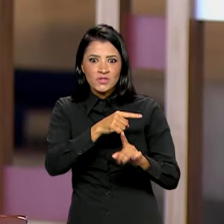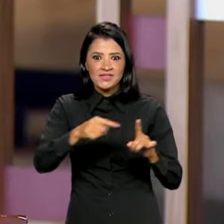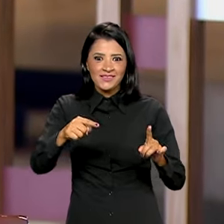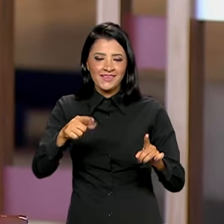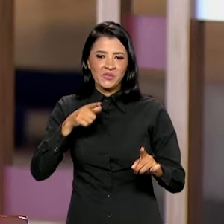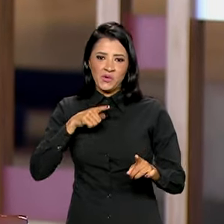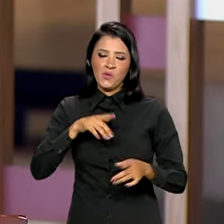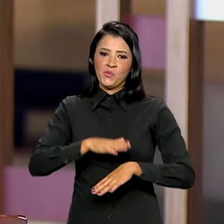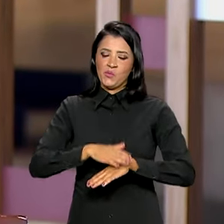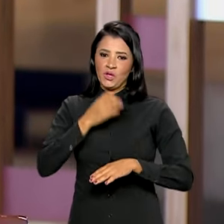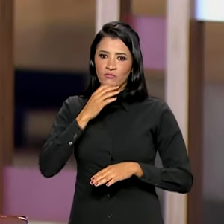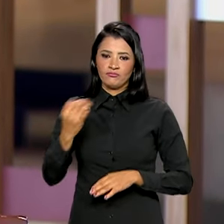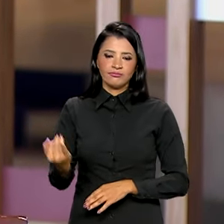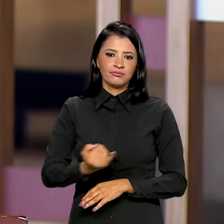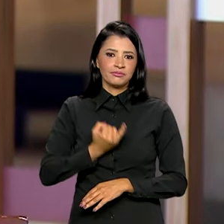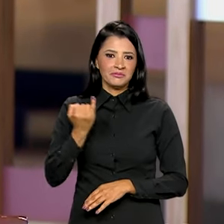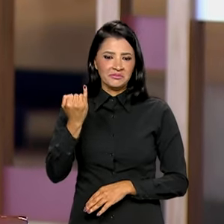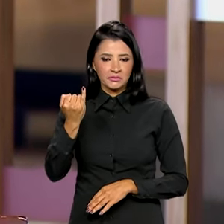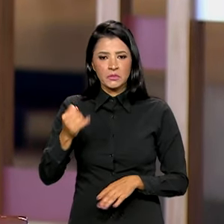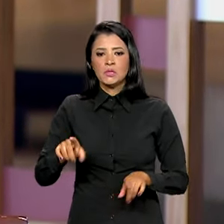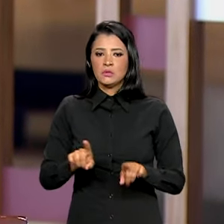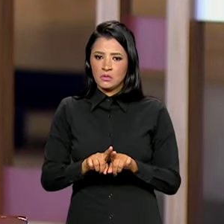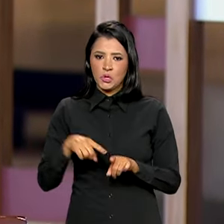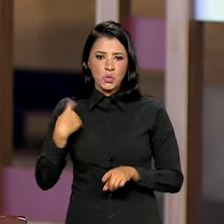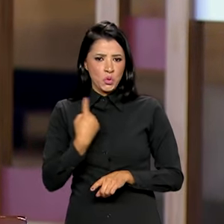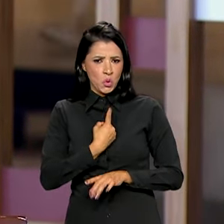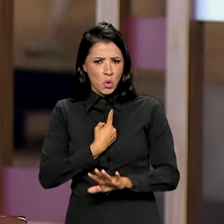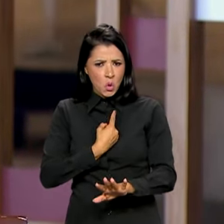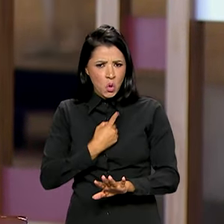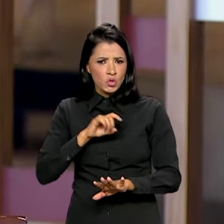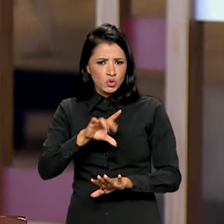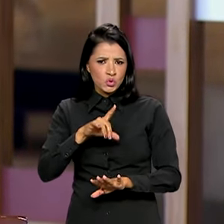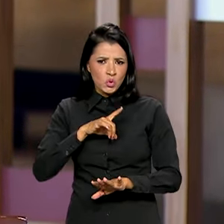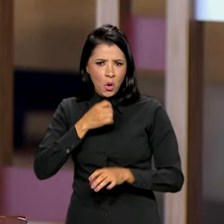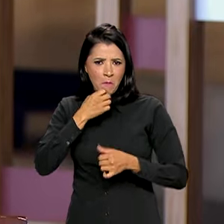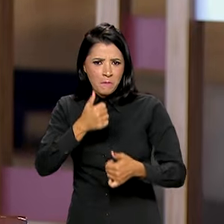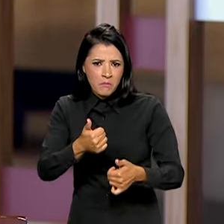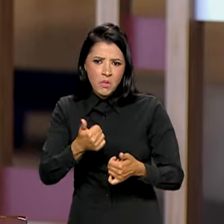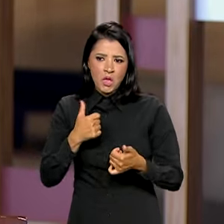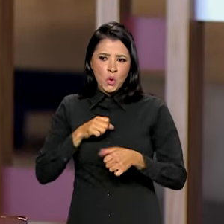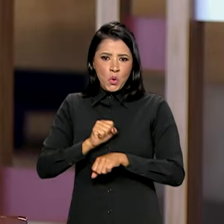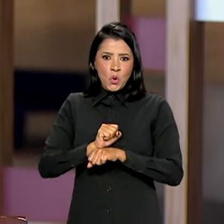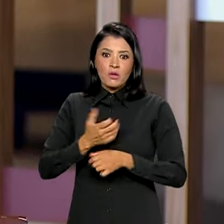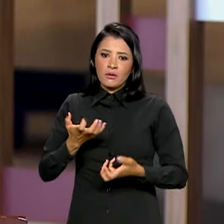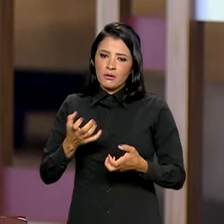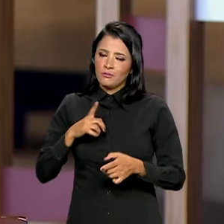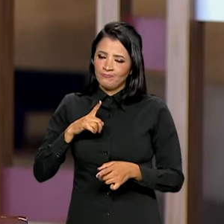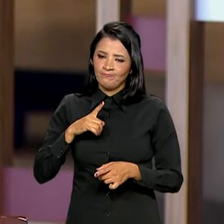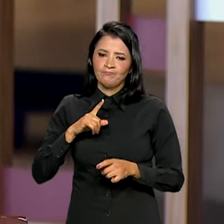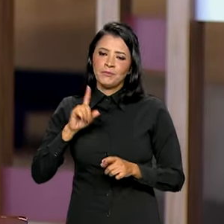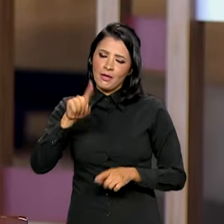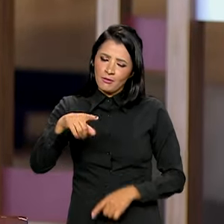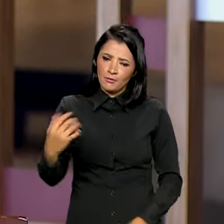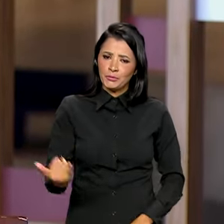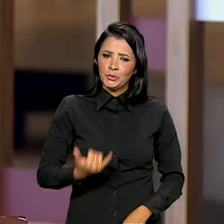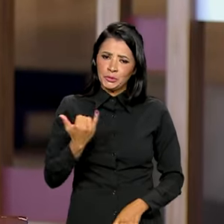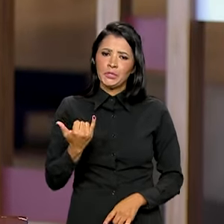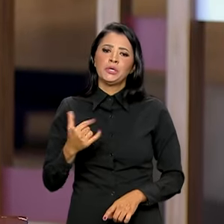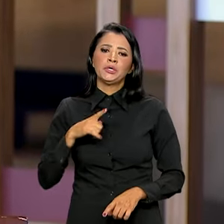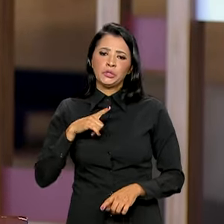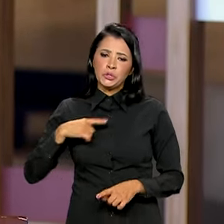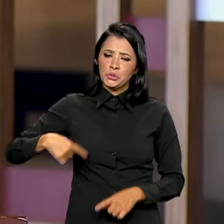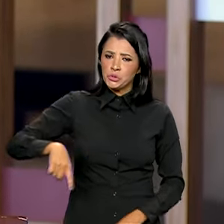sóbrio, e nós não estamos fazendo tão bem quanto esperávamos, é muito importante para que nós